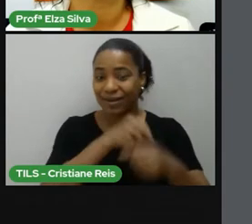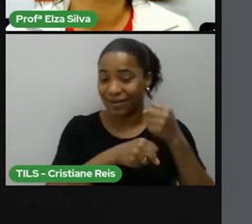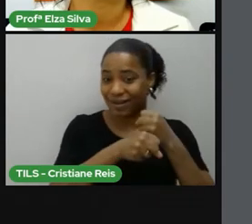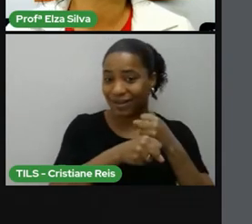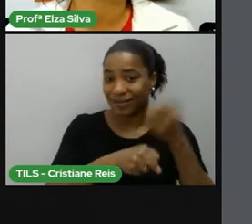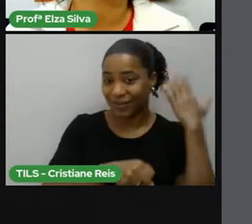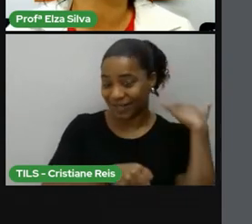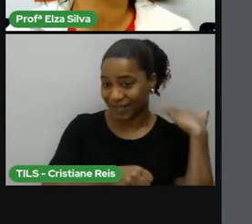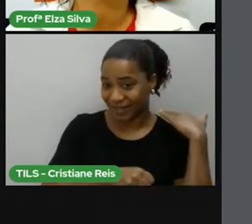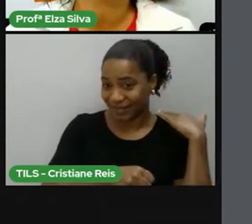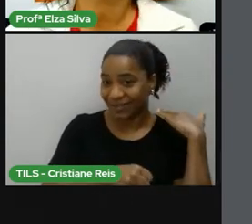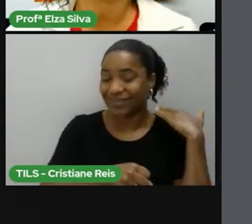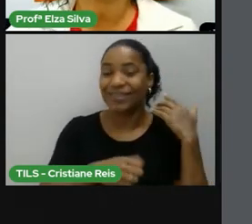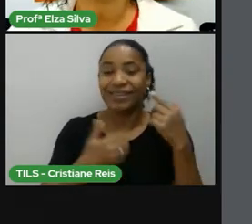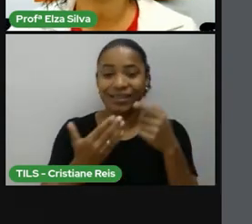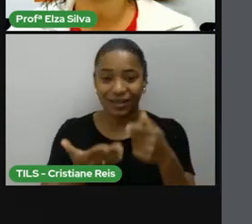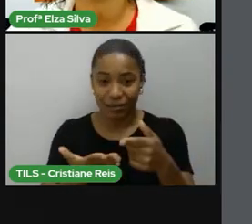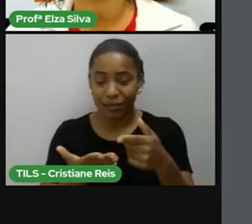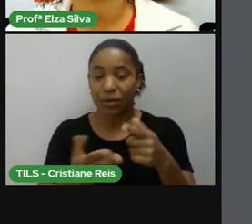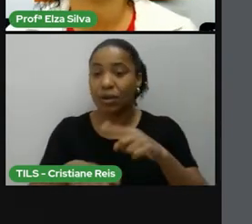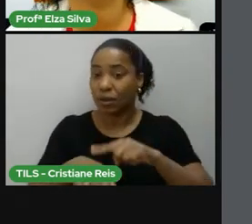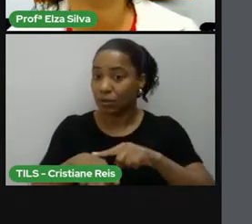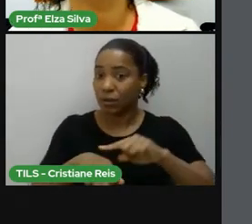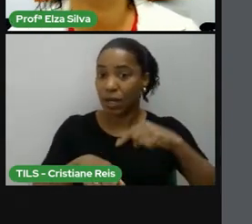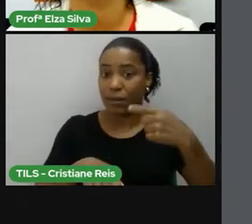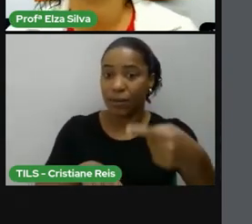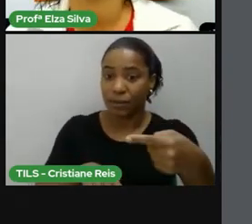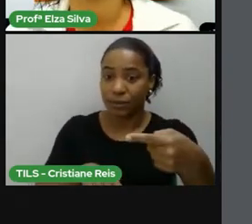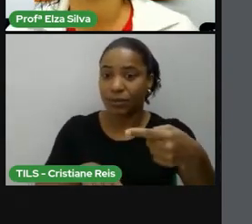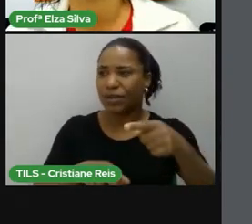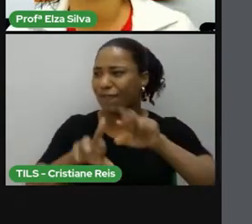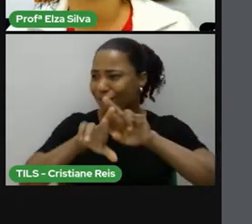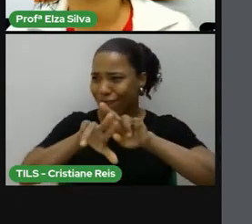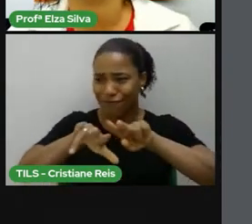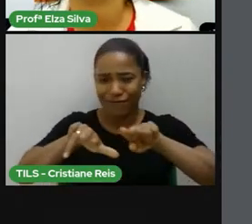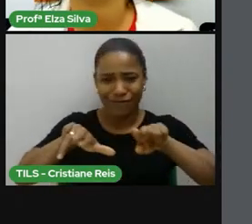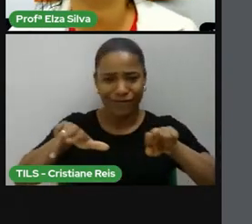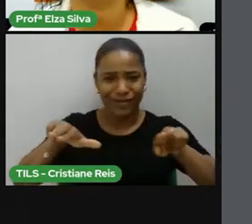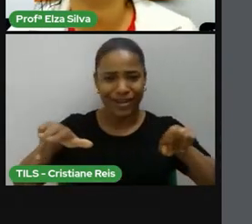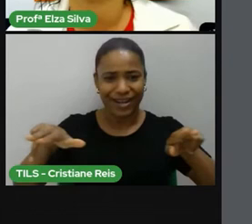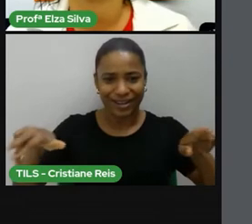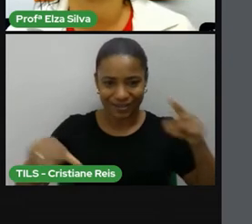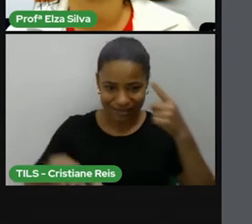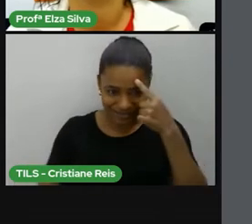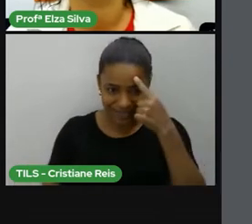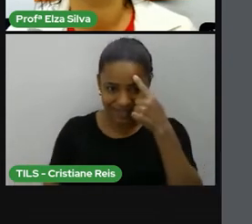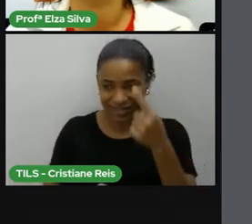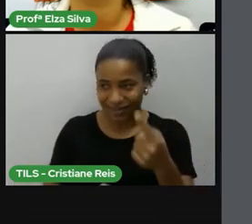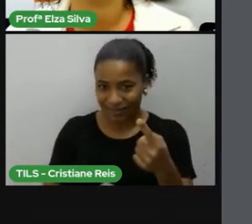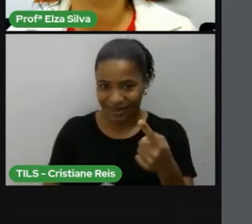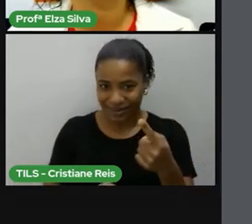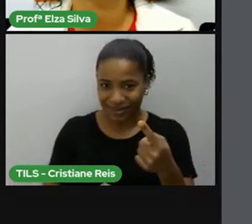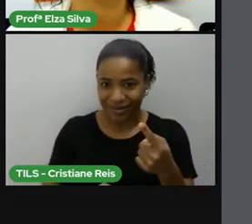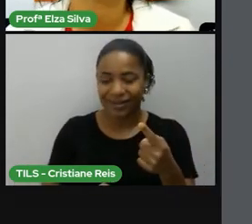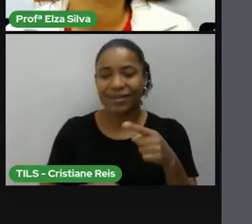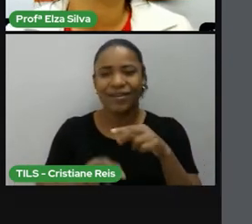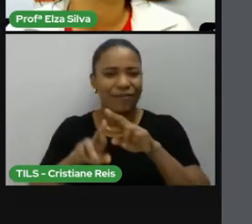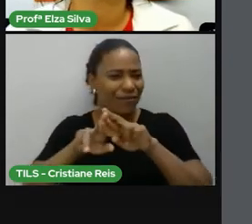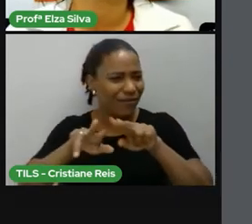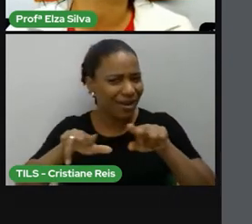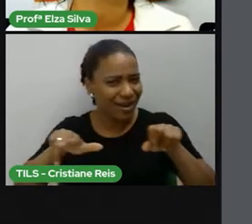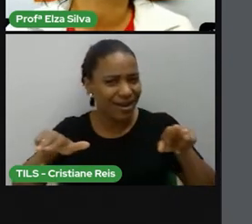later, mais tarde, e existem muitos outros, como eu li anteriormente, no slide anterior, at night,